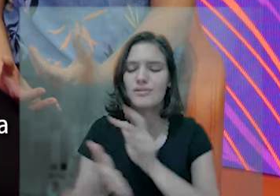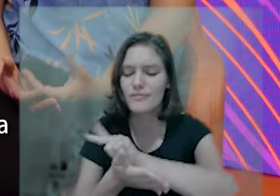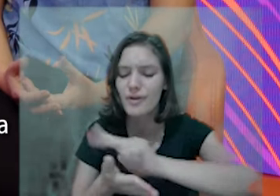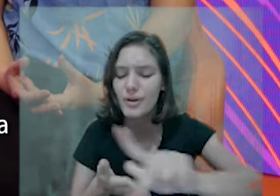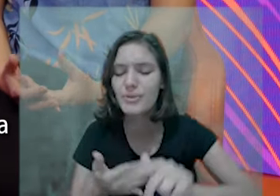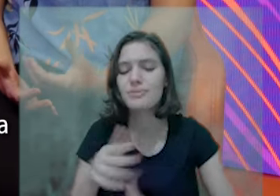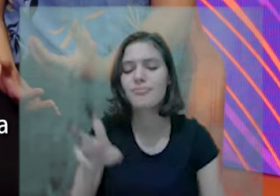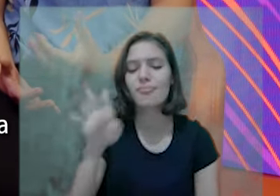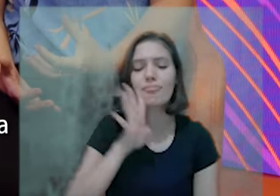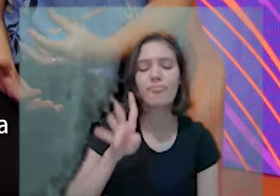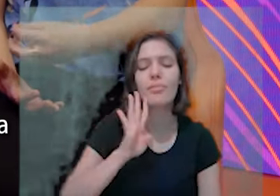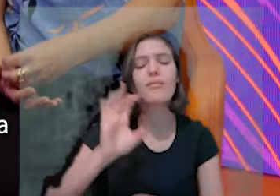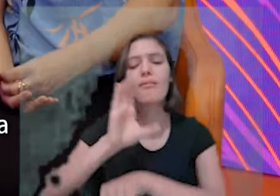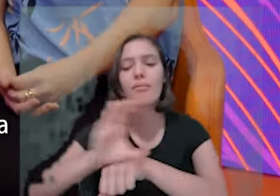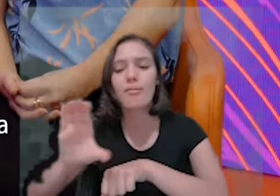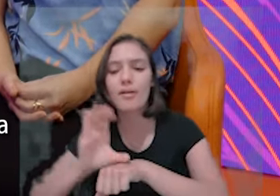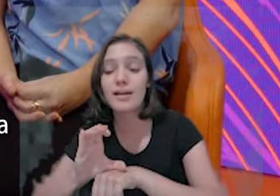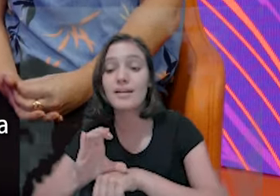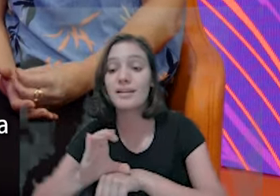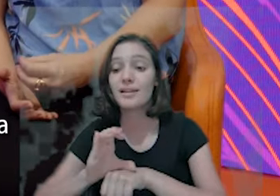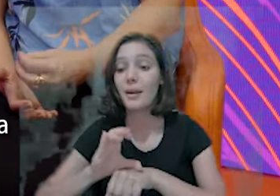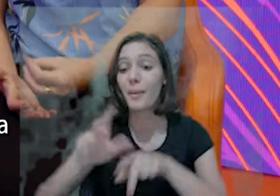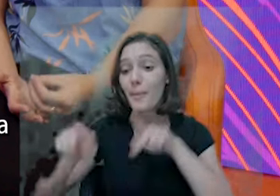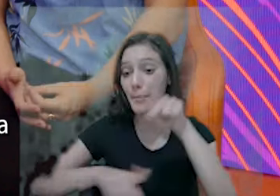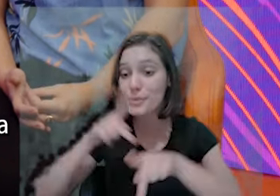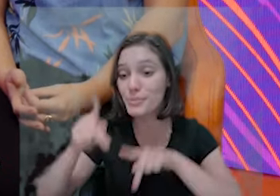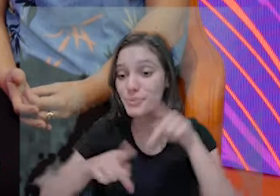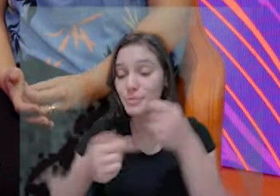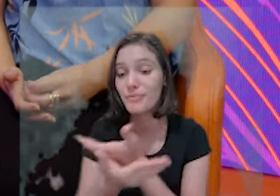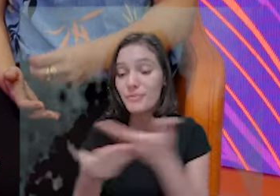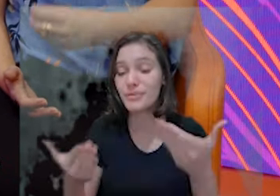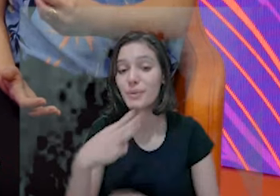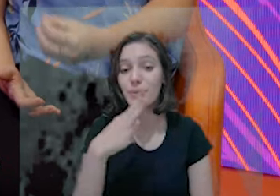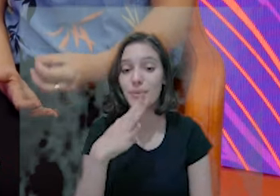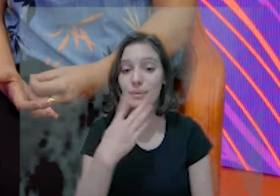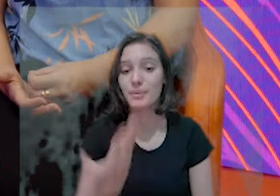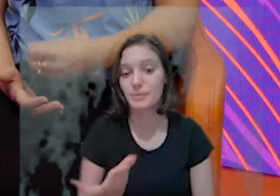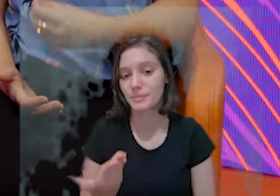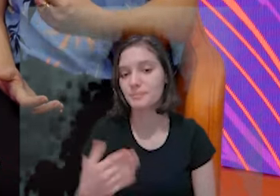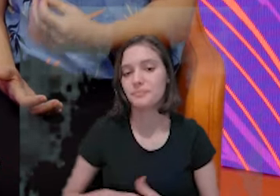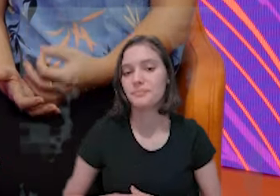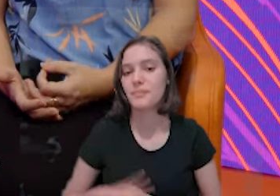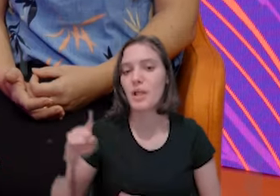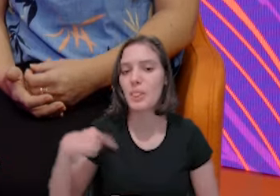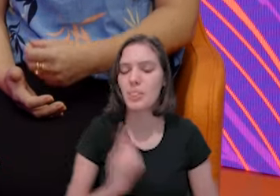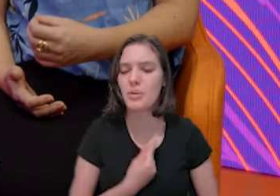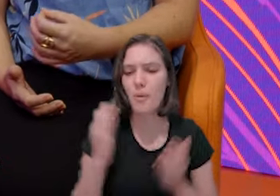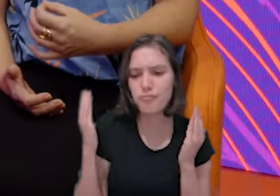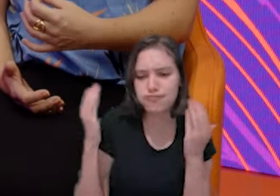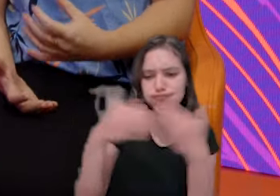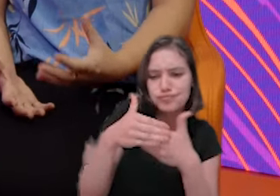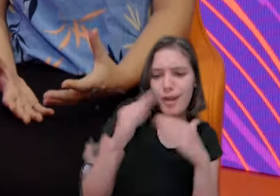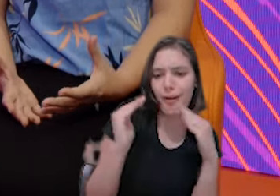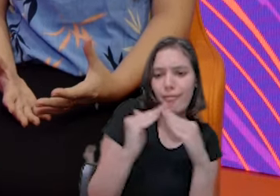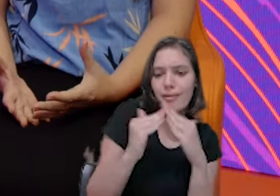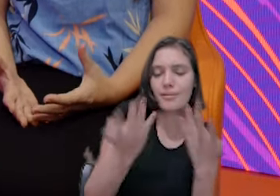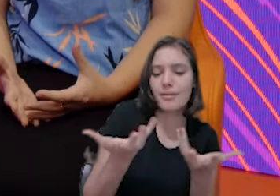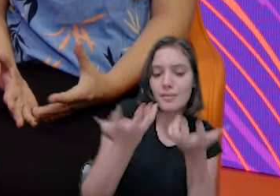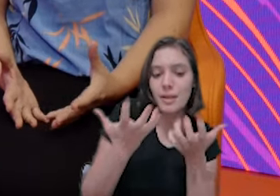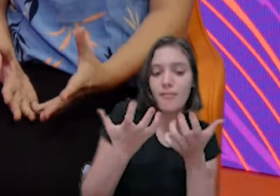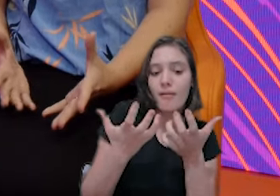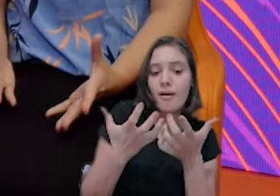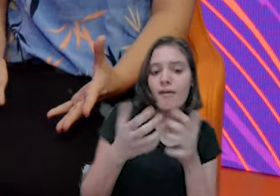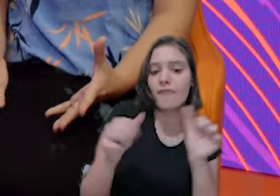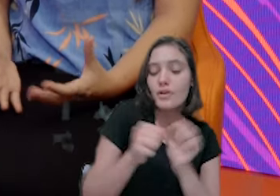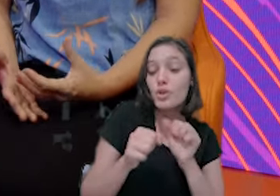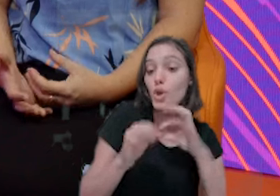Não adianta a gente ficar fechado em casa, querendo dar conta de tudo. Conhecer pessoas, fazer relacionamento, que é o que a gente chama